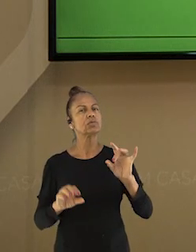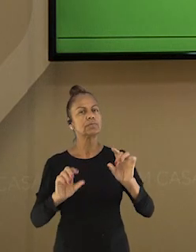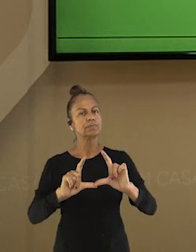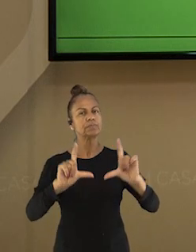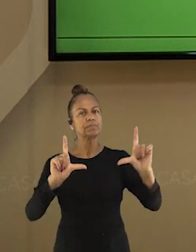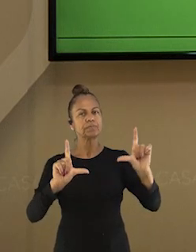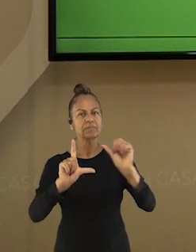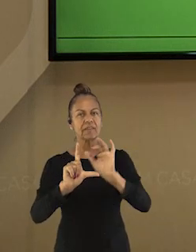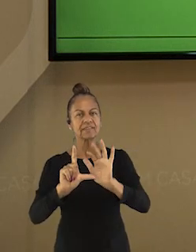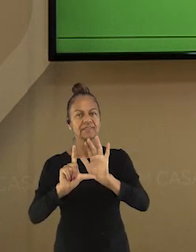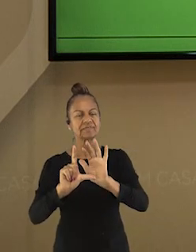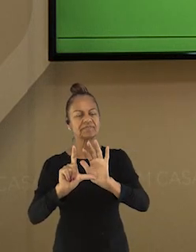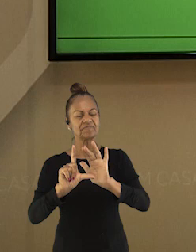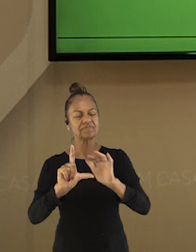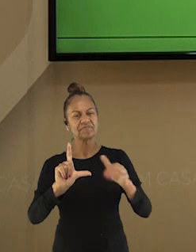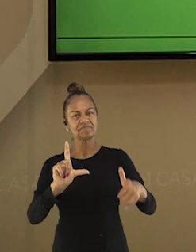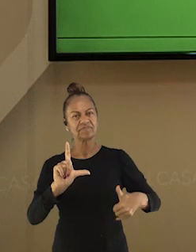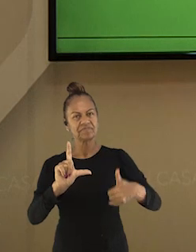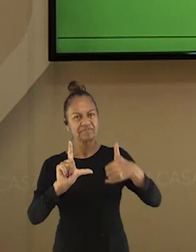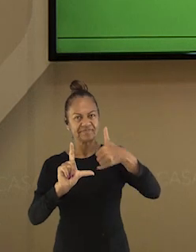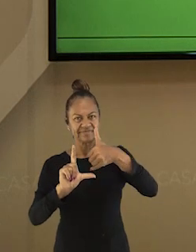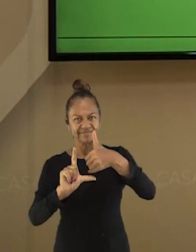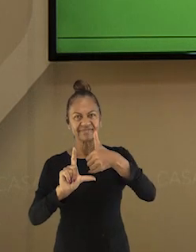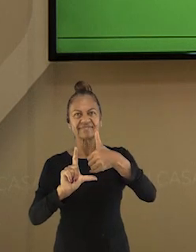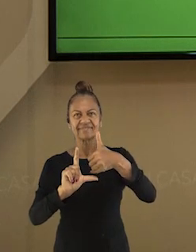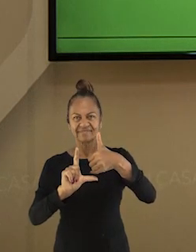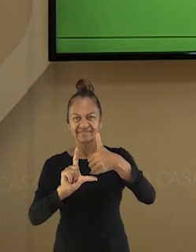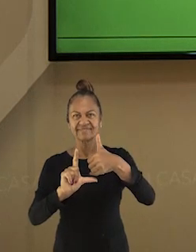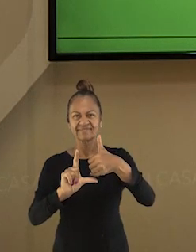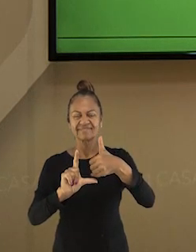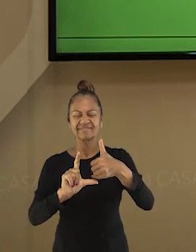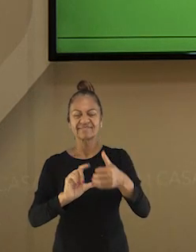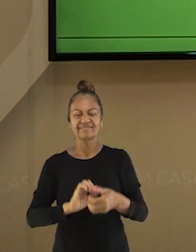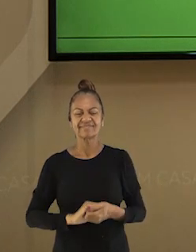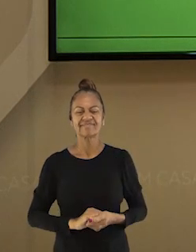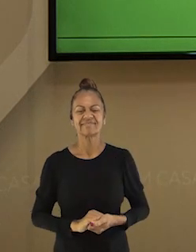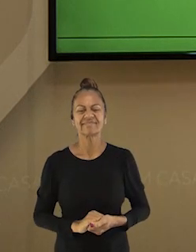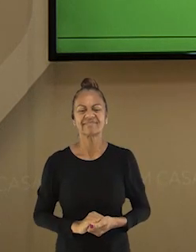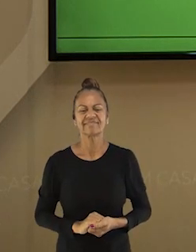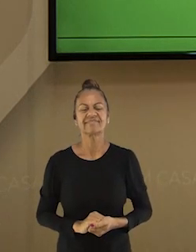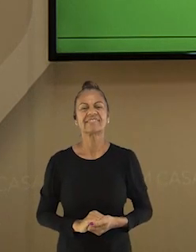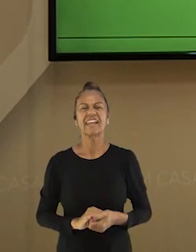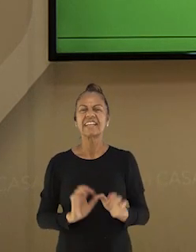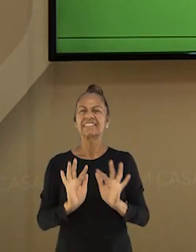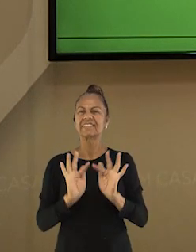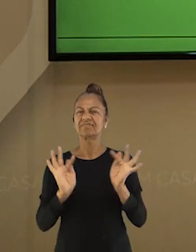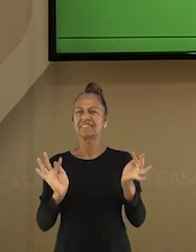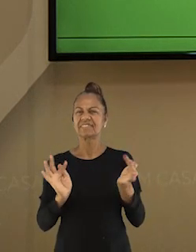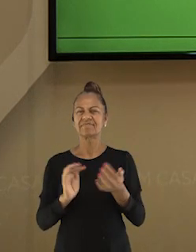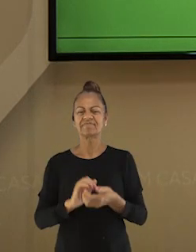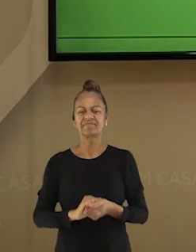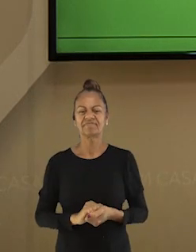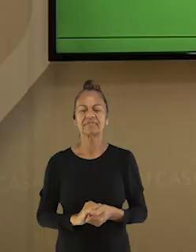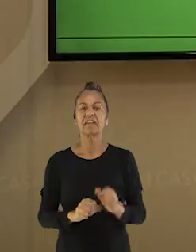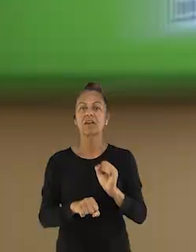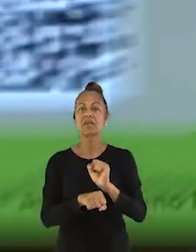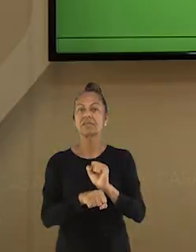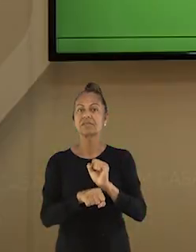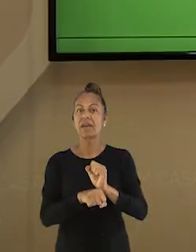o seu celular para esse QR Code que está aqui na tela e passar a acompanhar a gente. Viu como é simples?